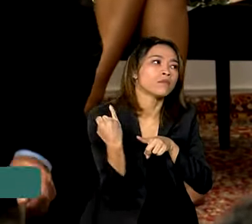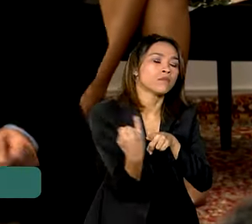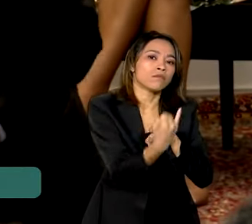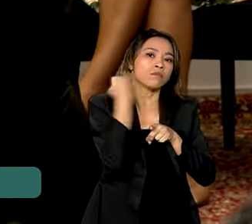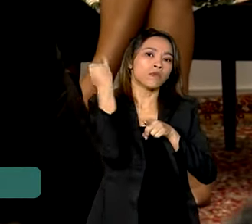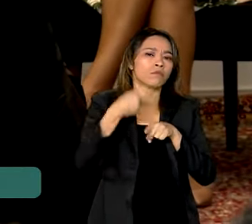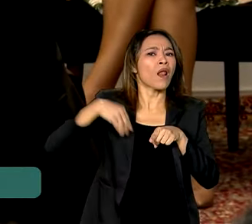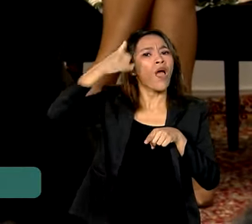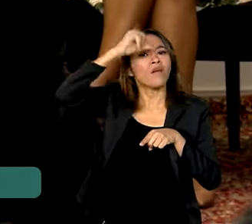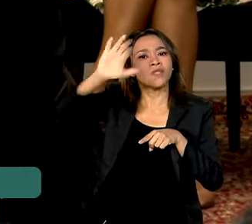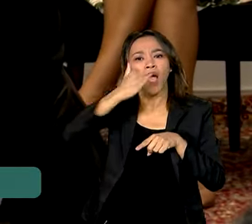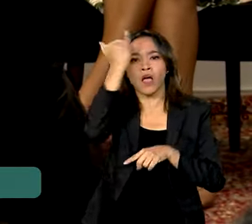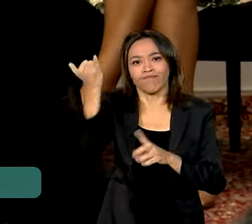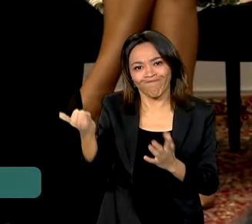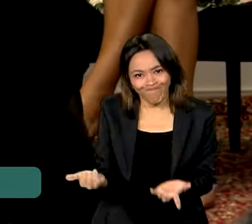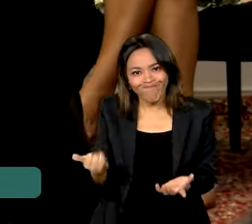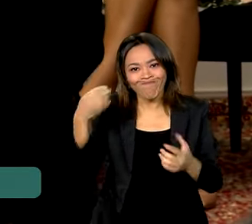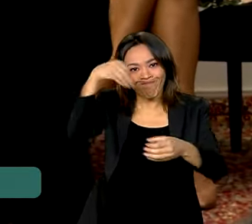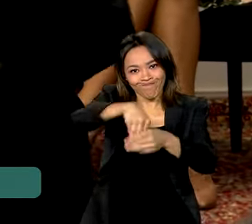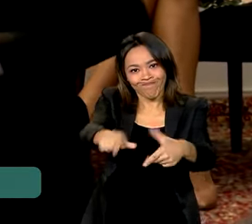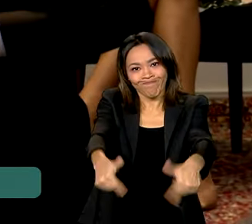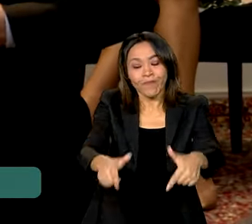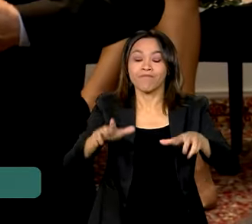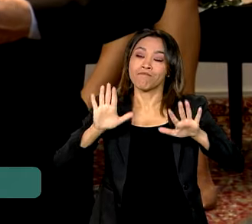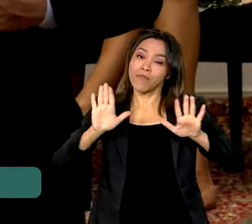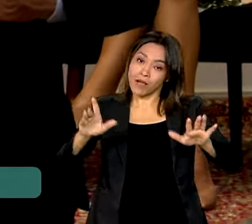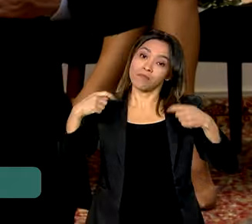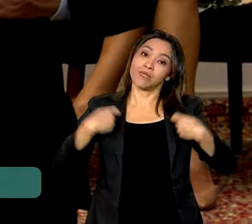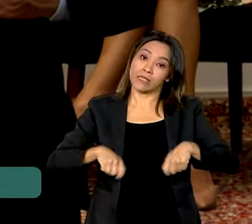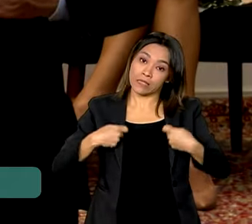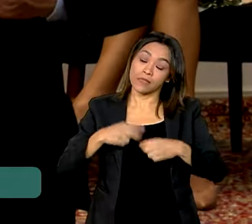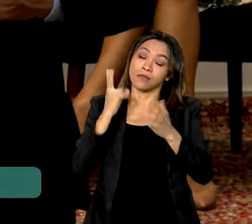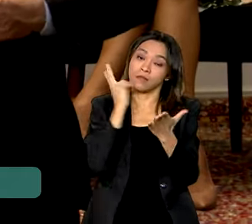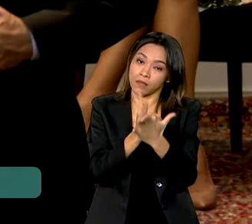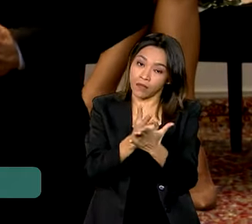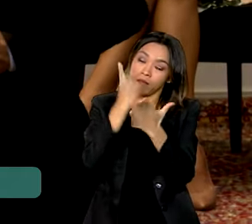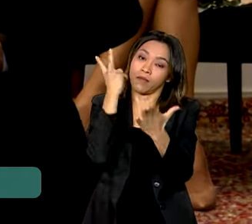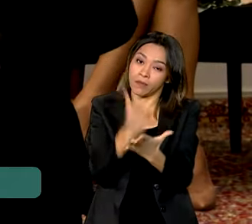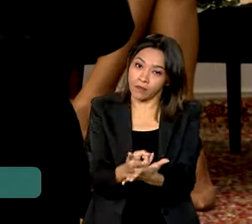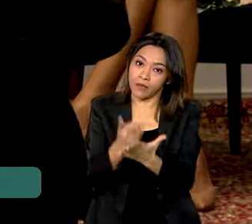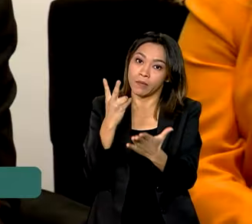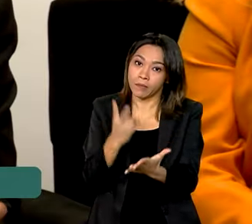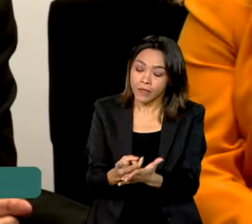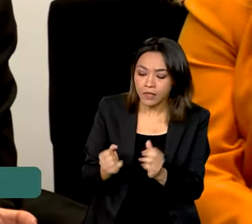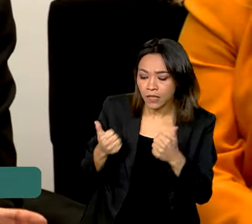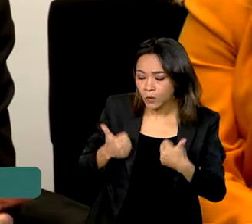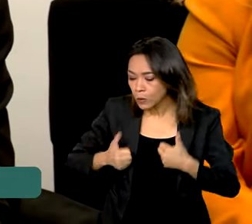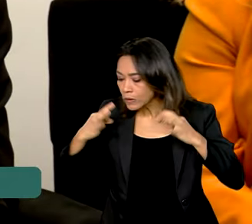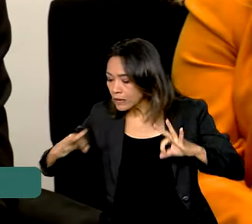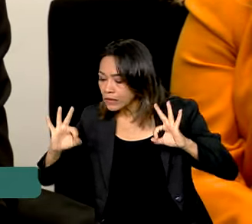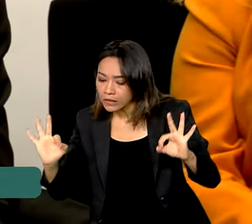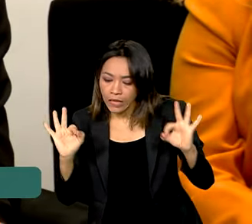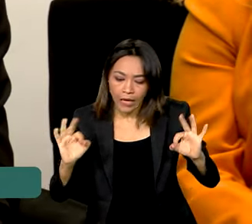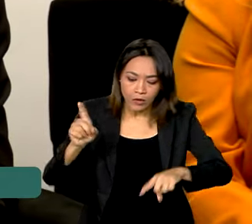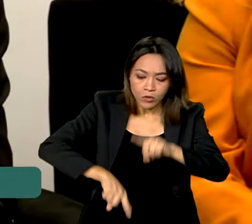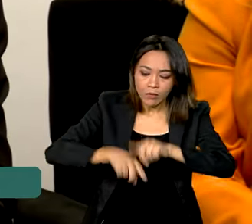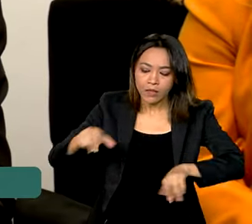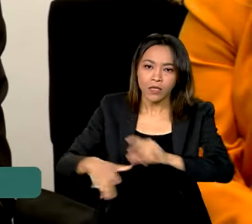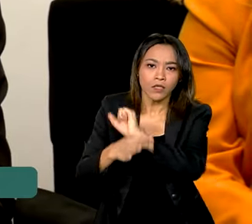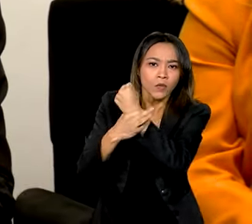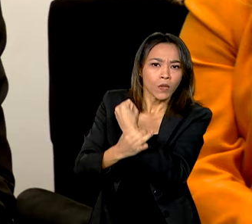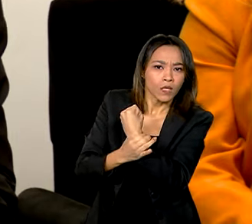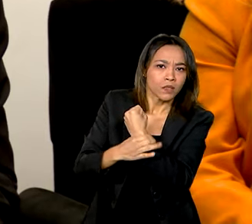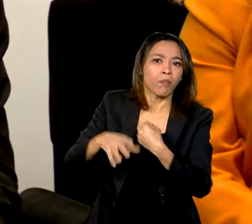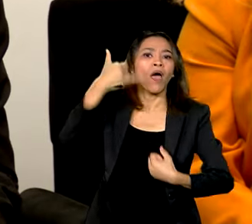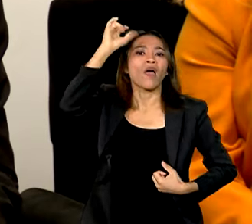evitar acidente é preciso a atualização constante dos equipamentos. Se nós temos ainda muitos